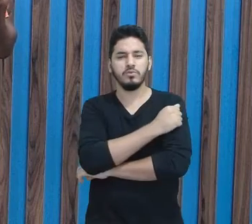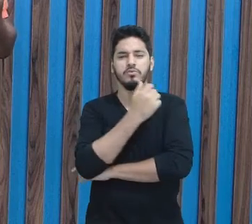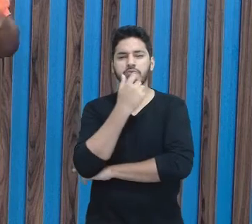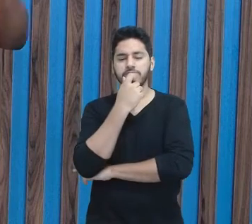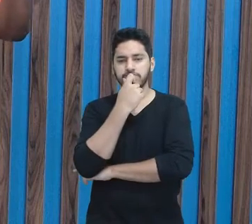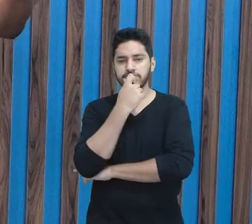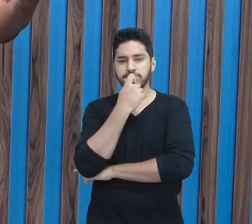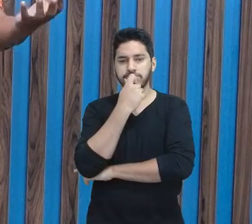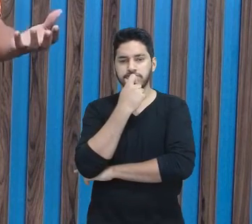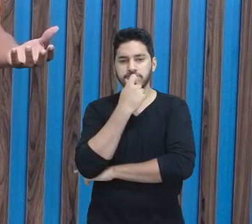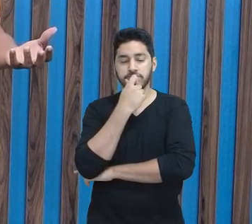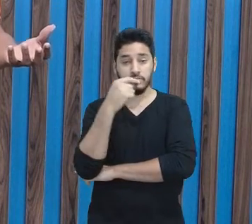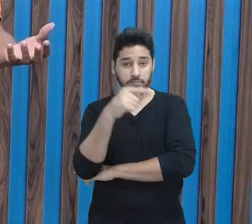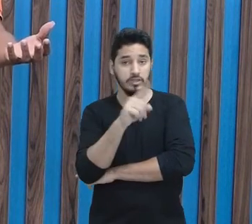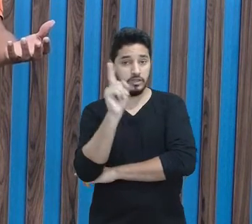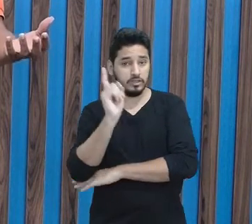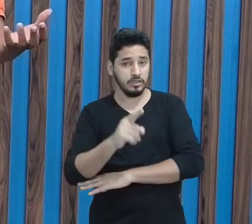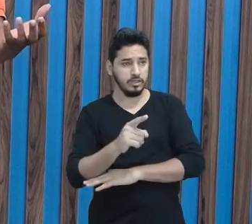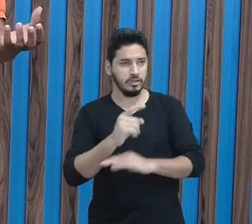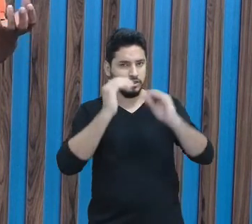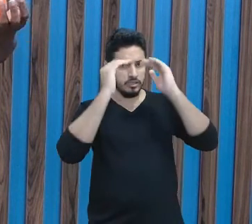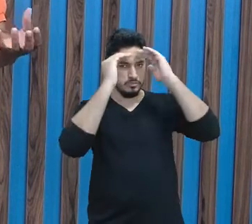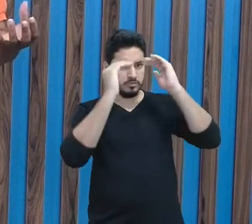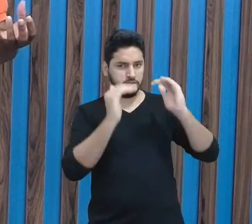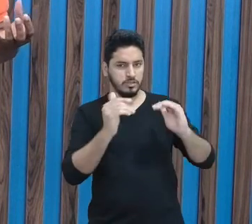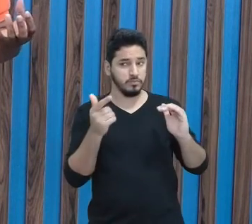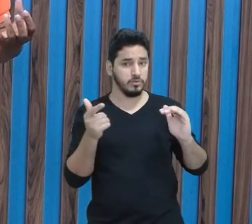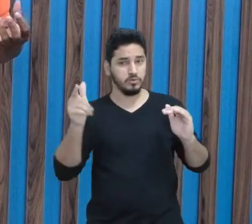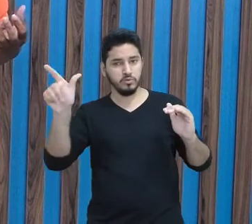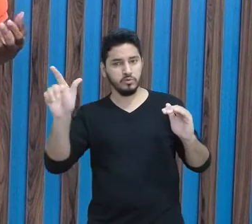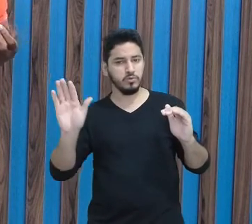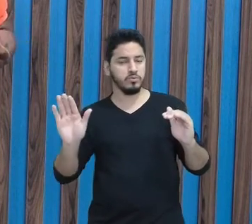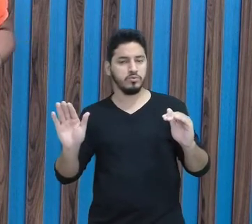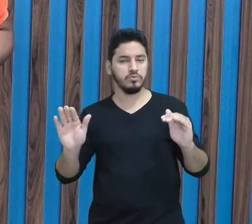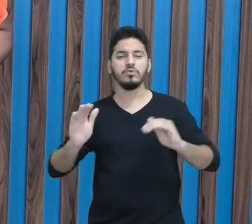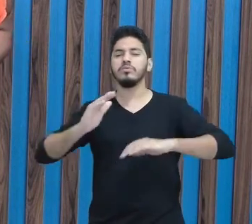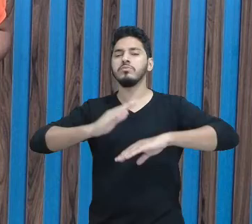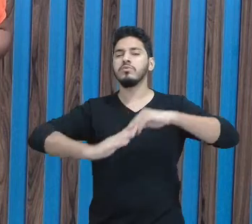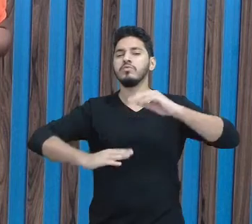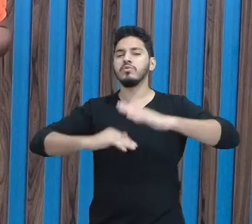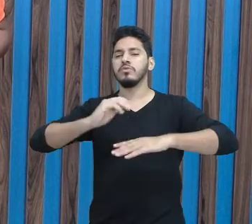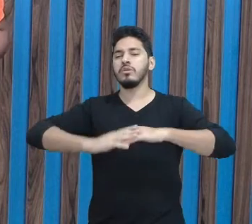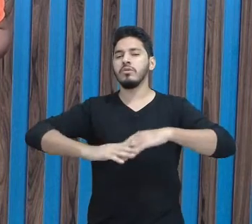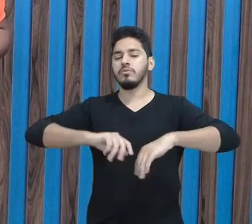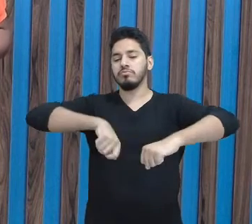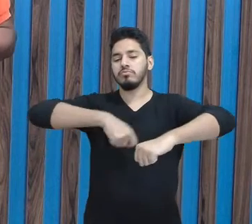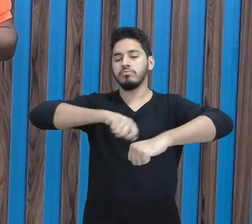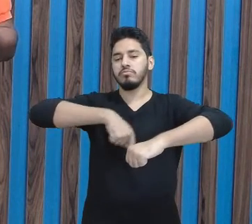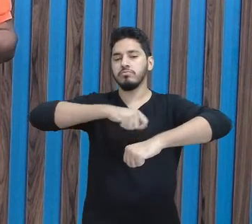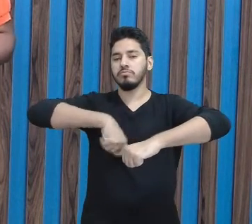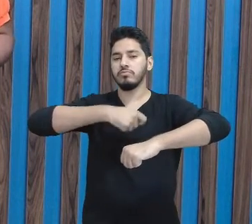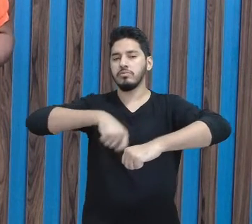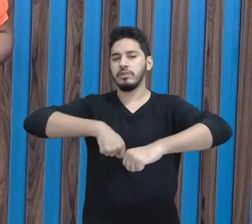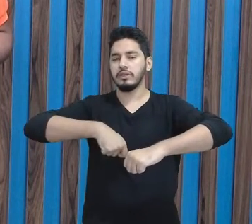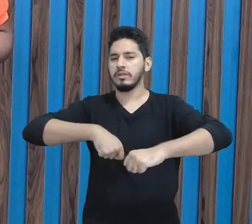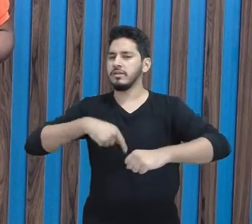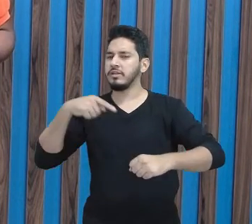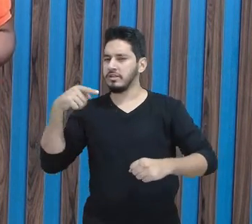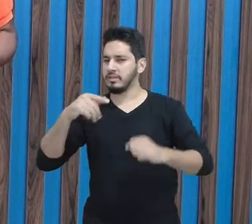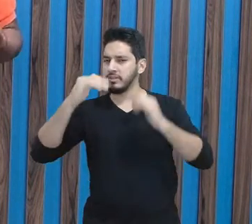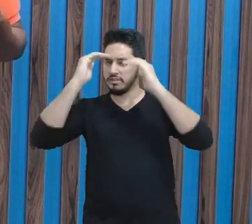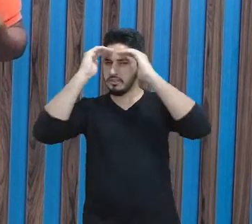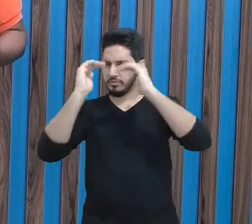Será que ele é respeitado pelos demais? Será que os profissionais da merenda respeitam, oportunizam?